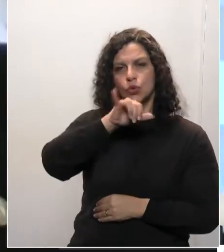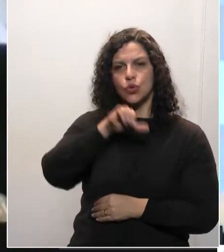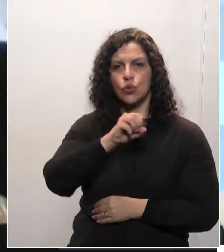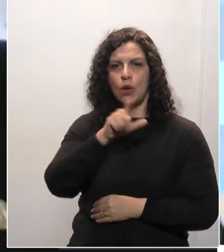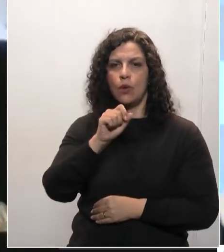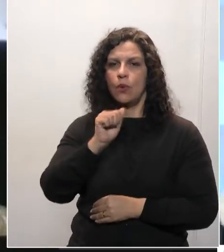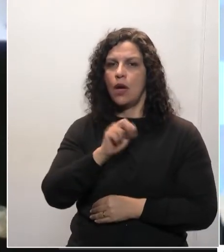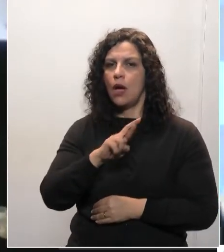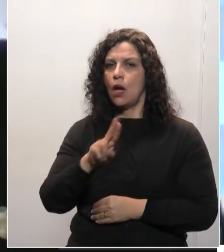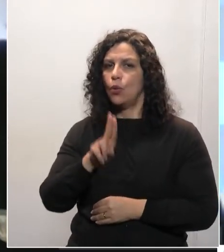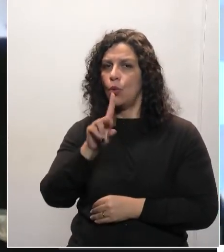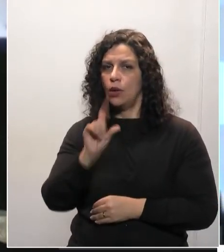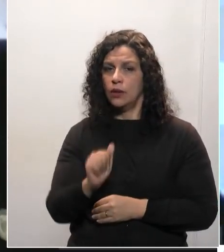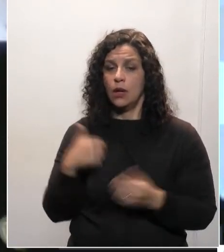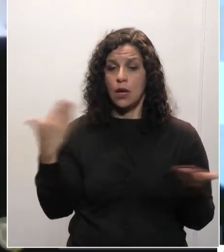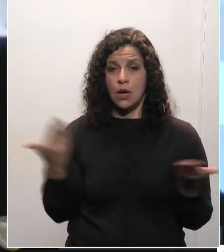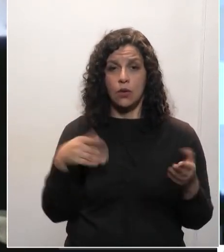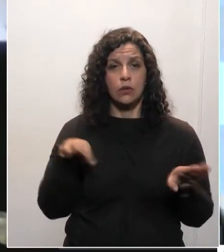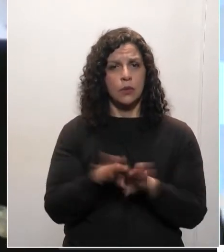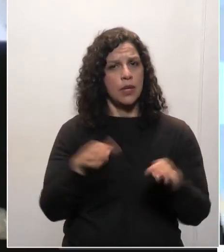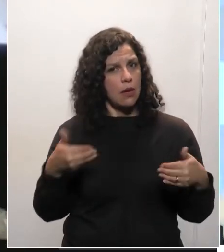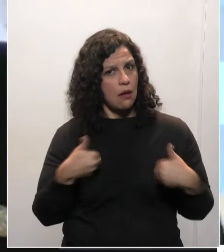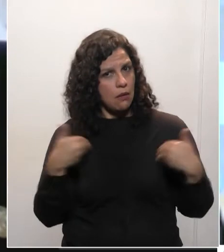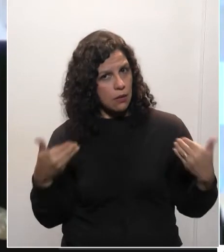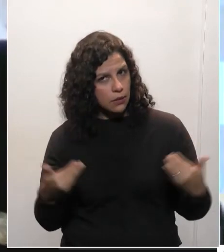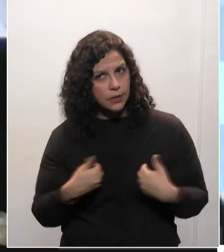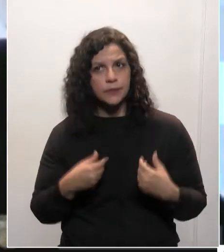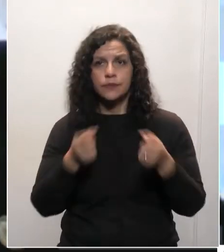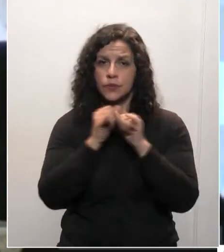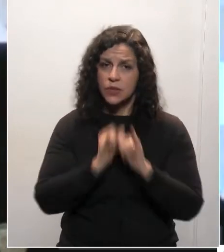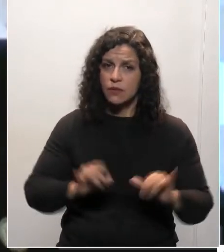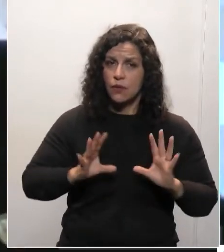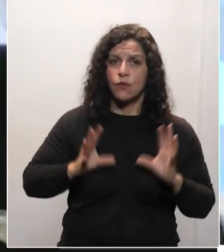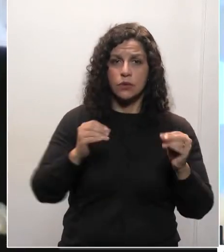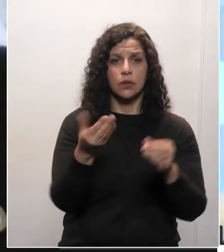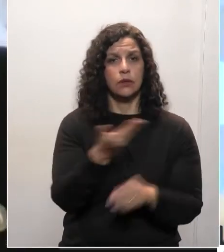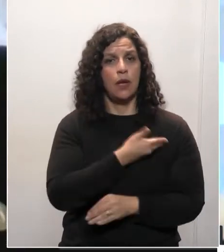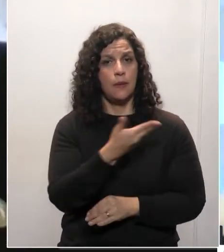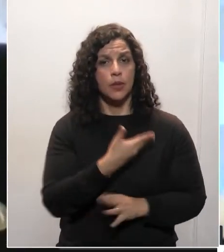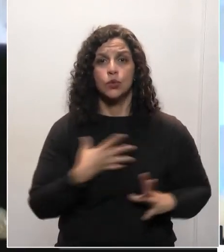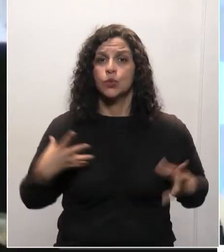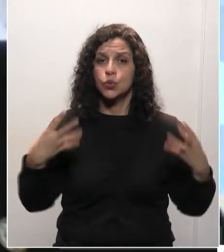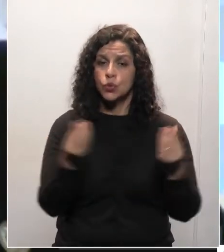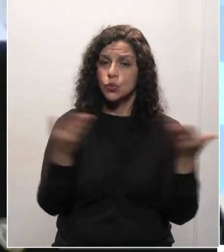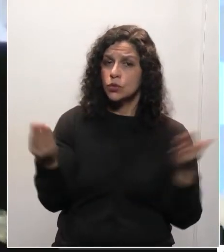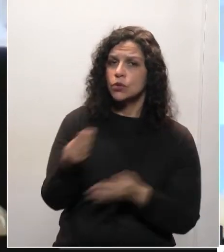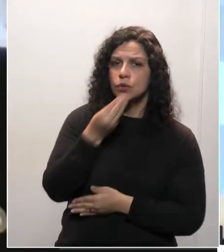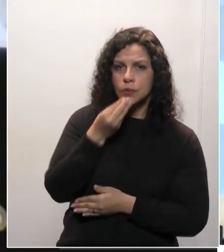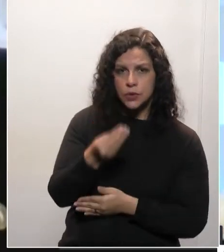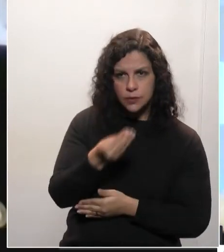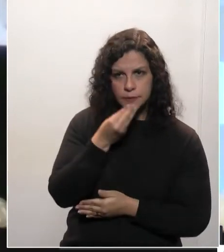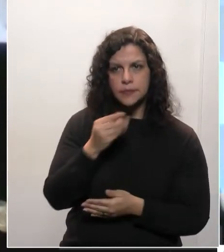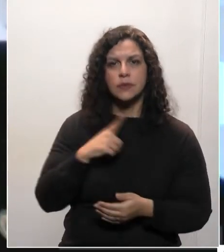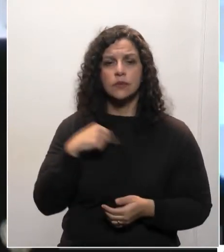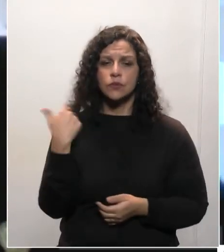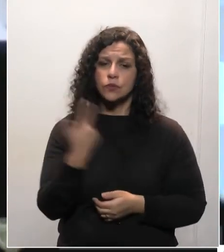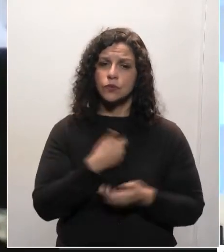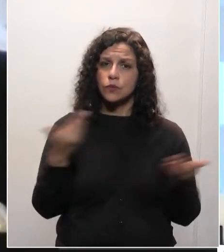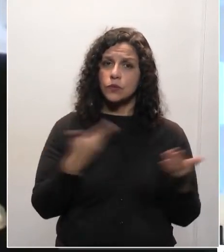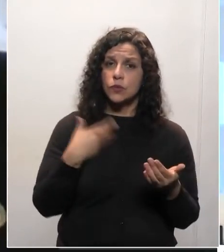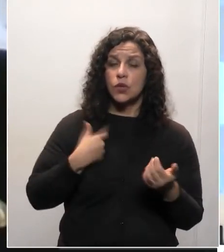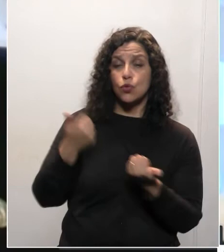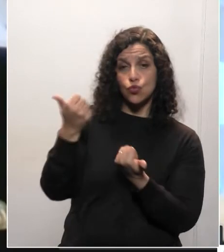Arruda. Por isso, eu quero aqui, com muita alegria, dizer a todos os meus colegas, dessa oportunidade, que mesmo